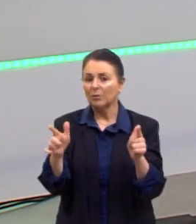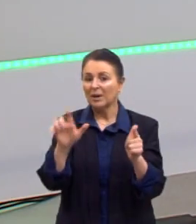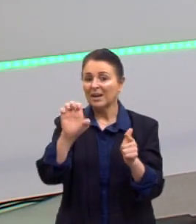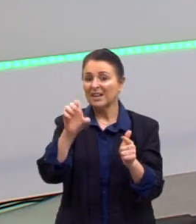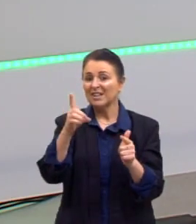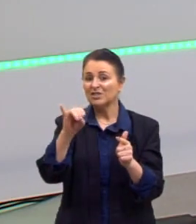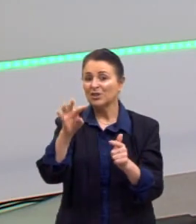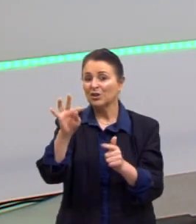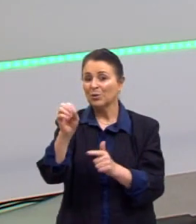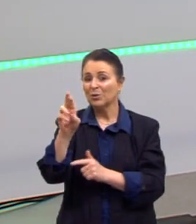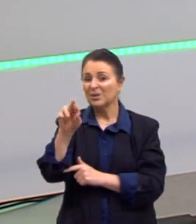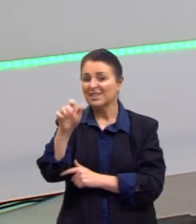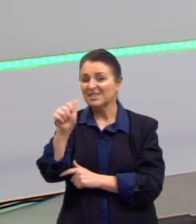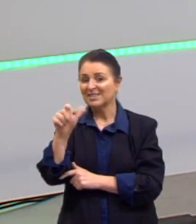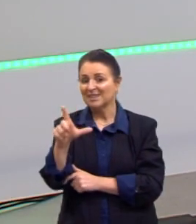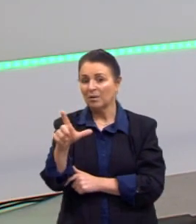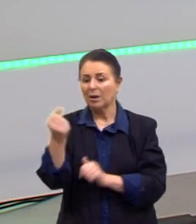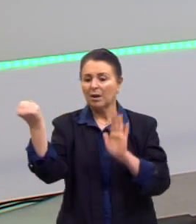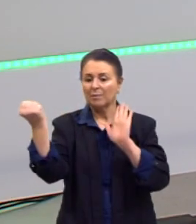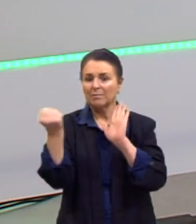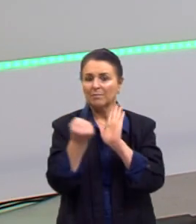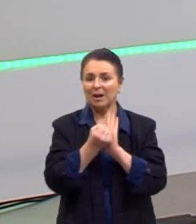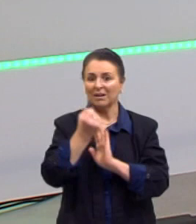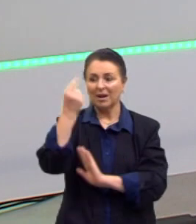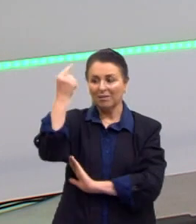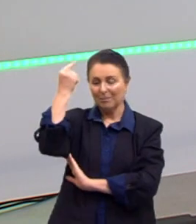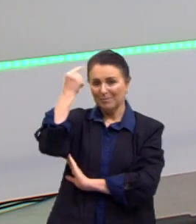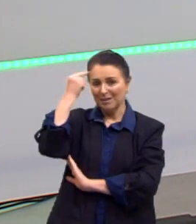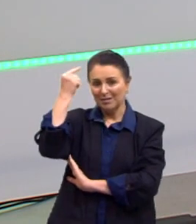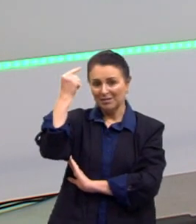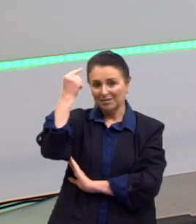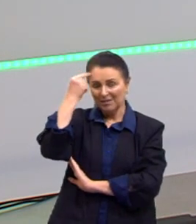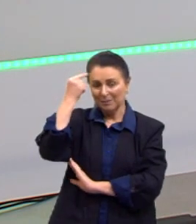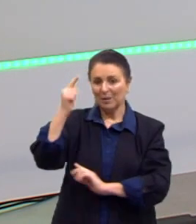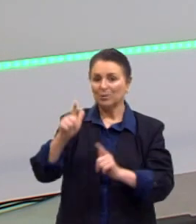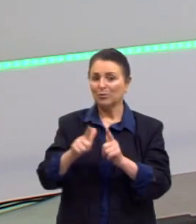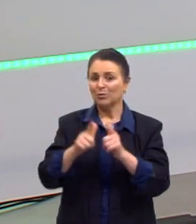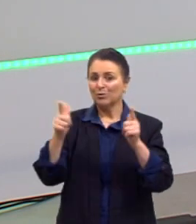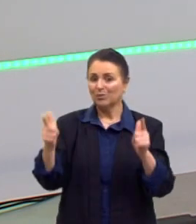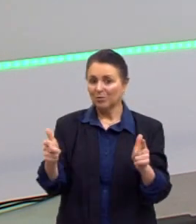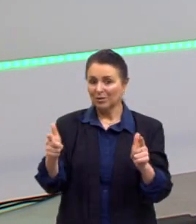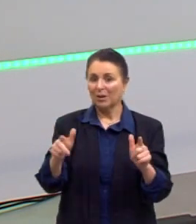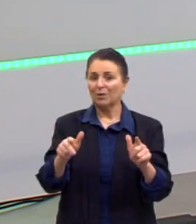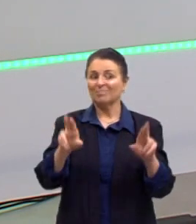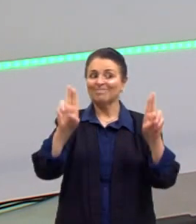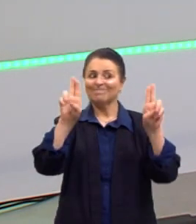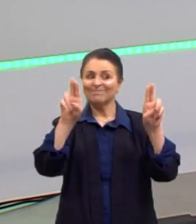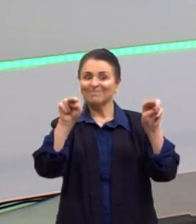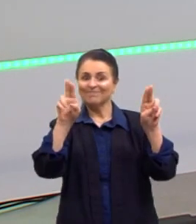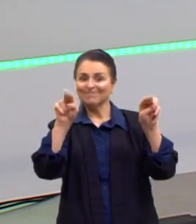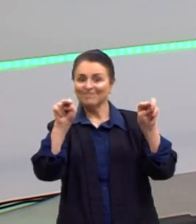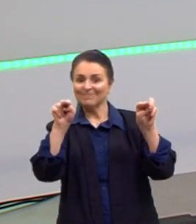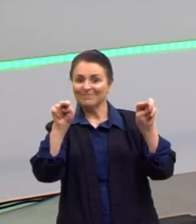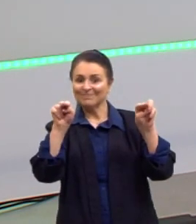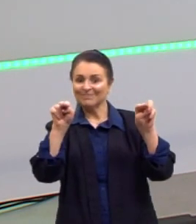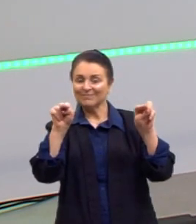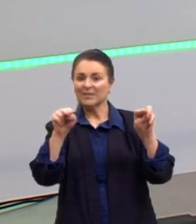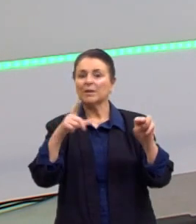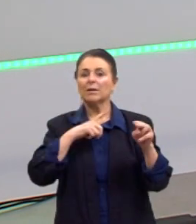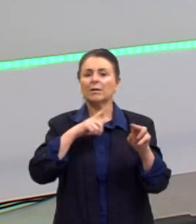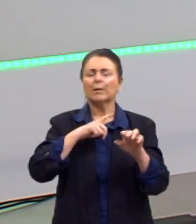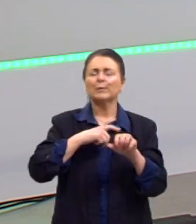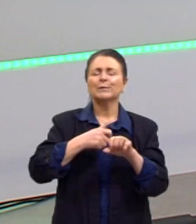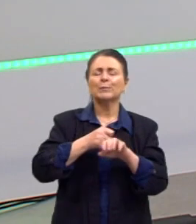ali em um jornal para marcar o que o jornal pensa sobre aquele determinado assunto que está aí nas